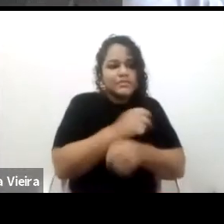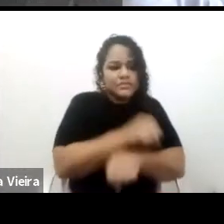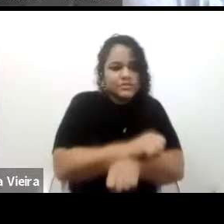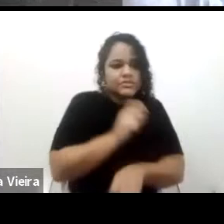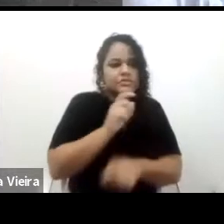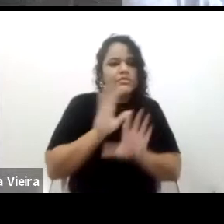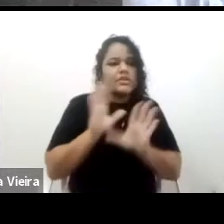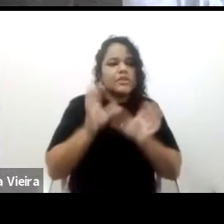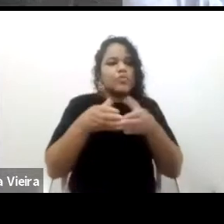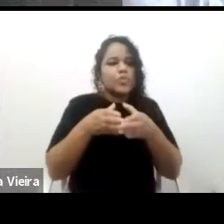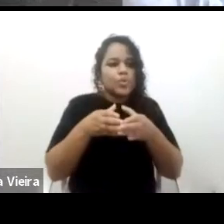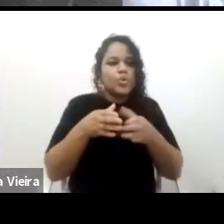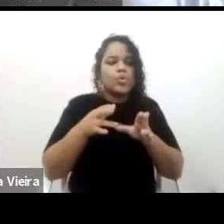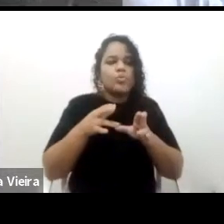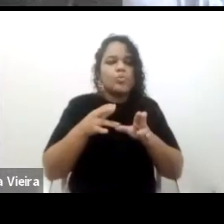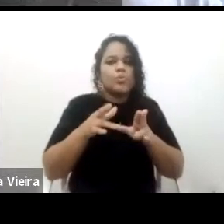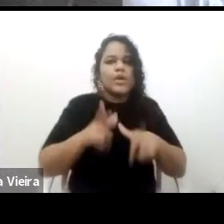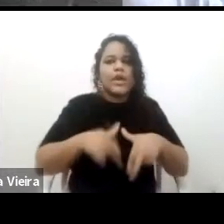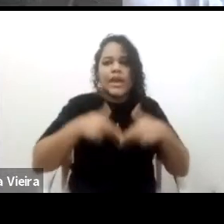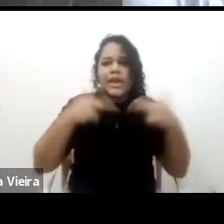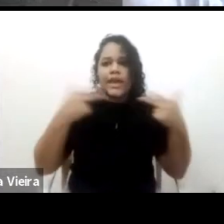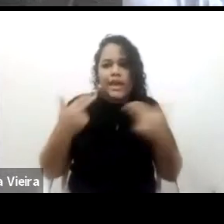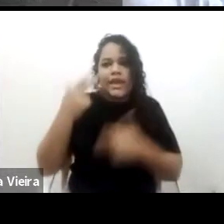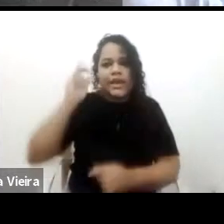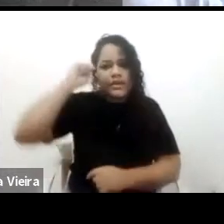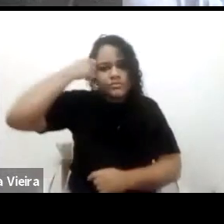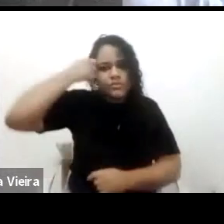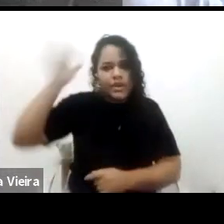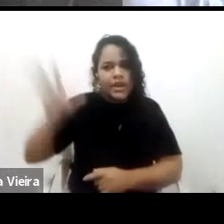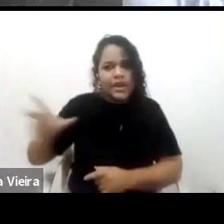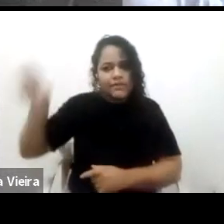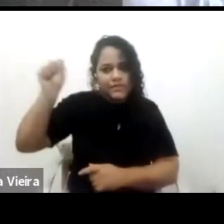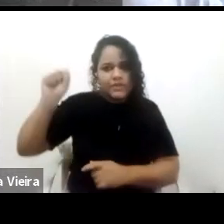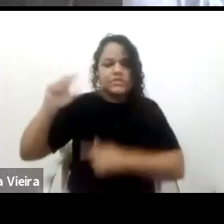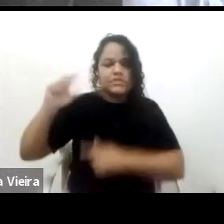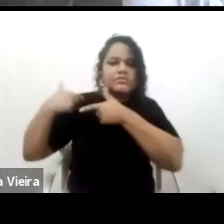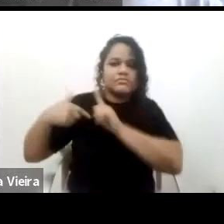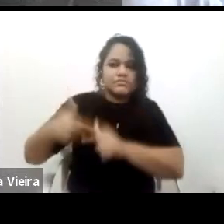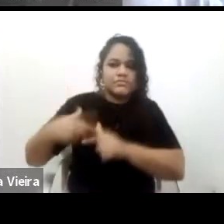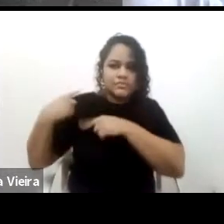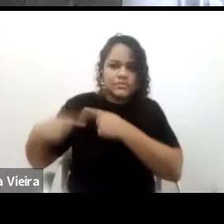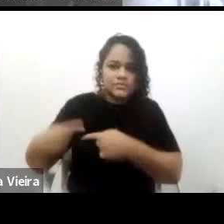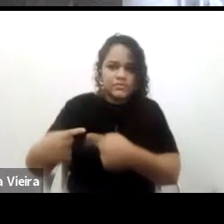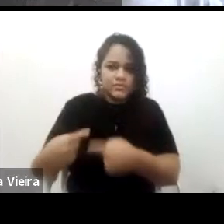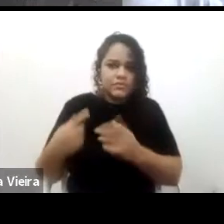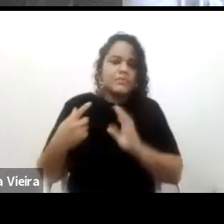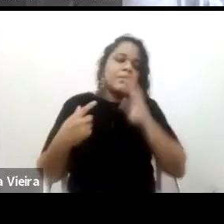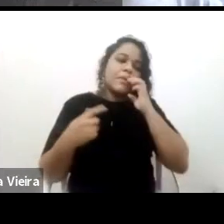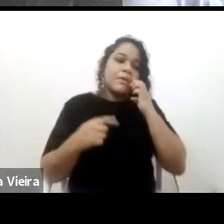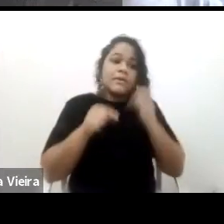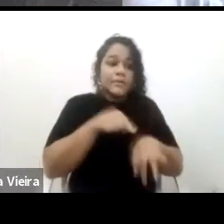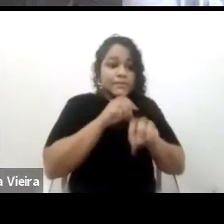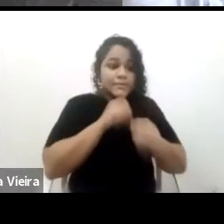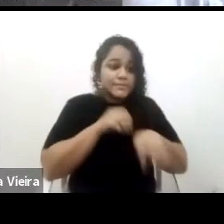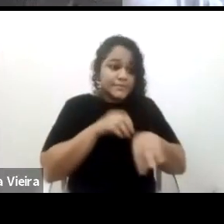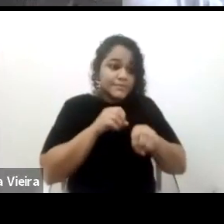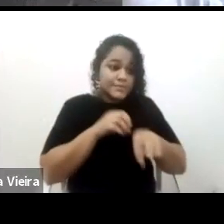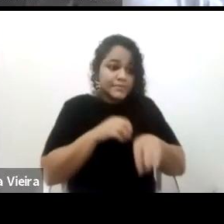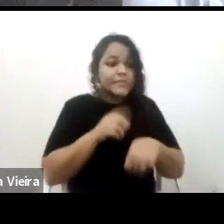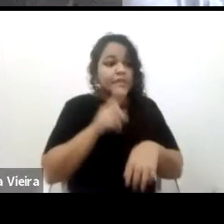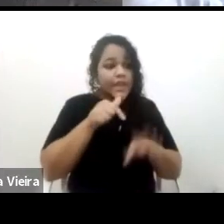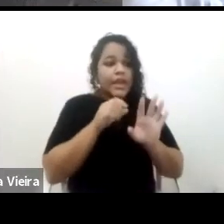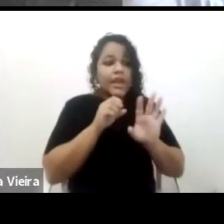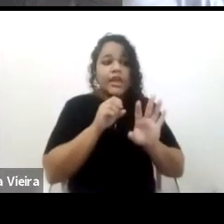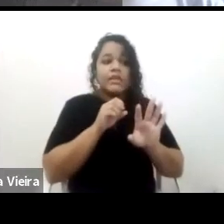descendentes, então, o que é proposto para eles é simplesmente uma educação de cunho moral e religioso,